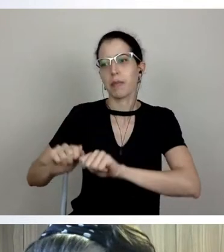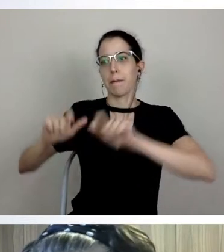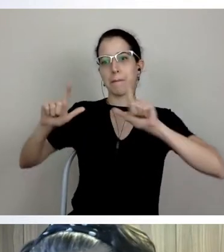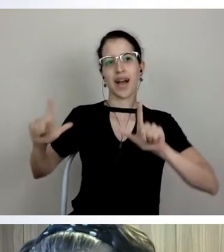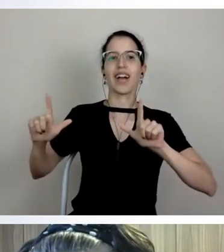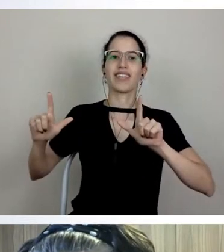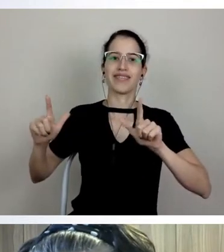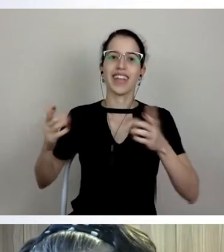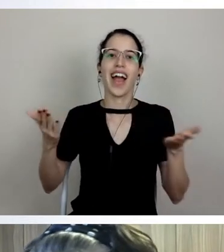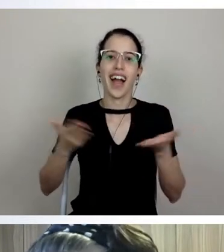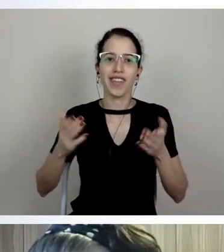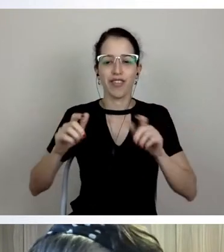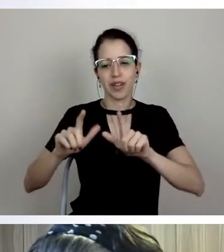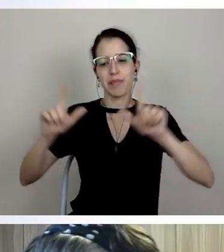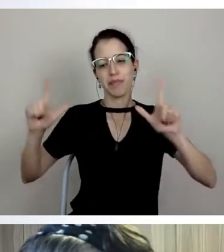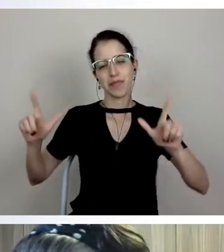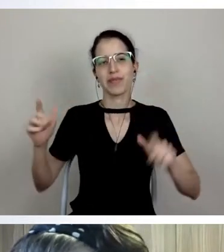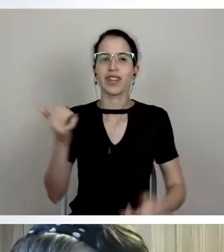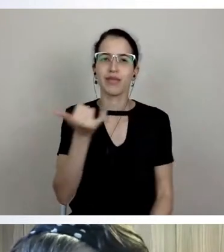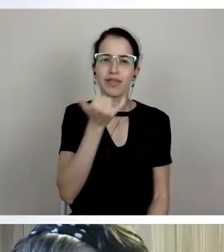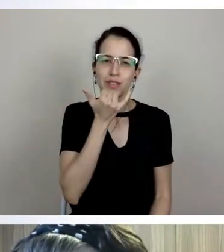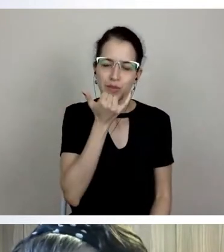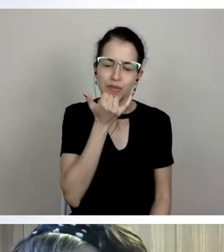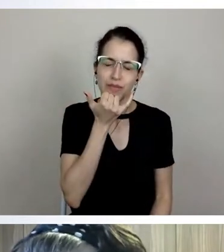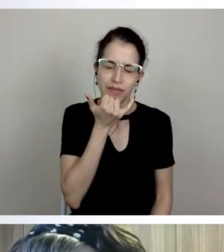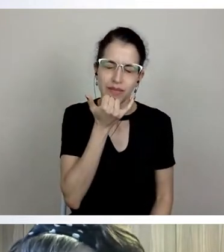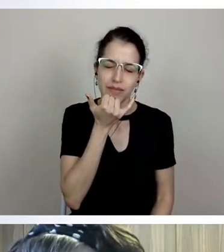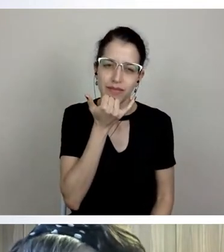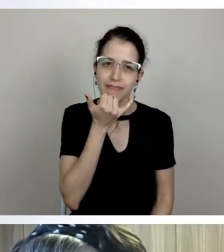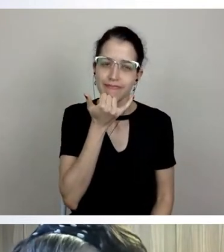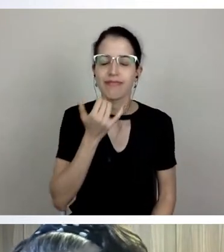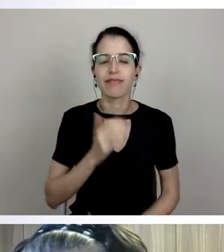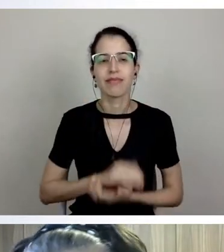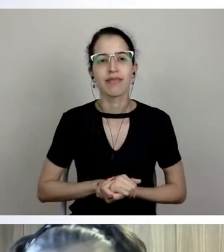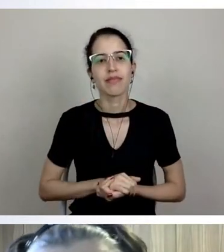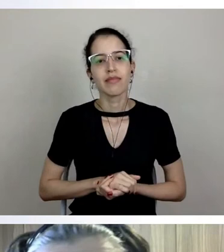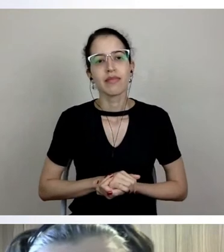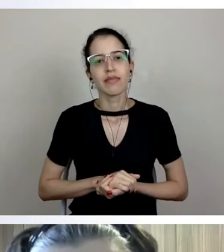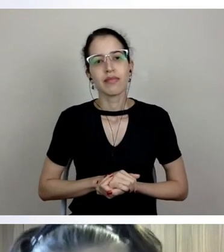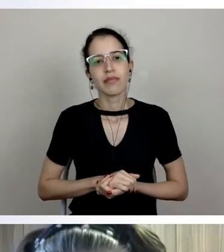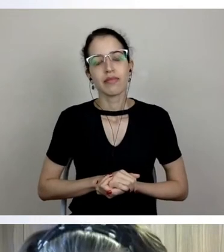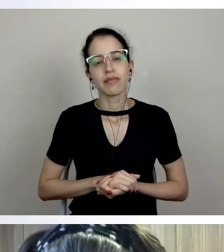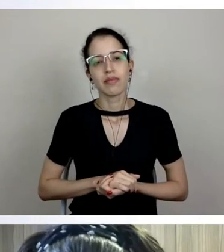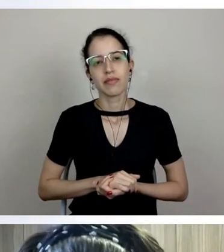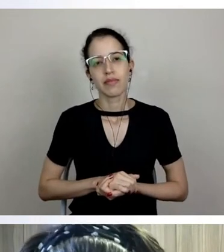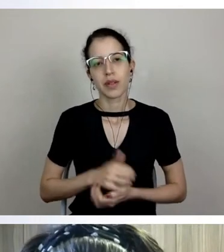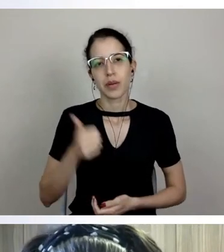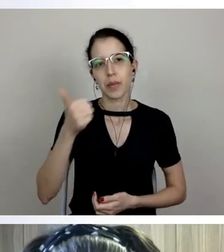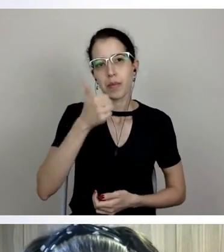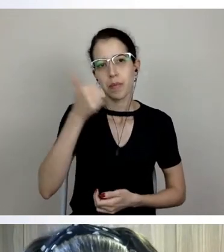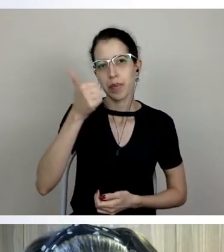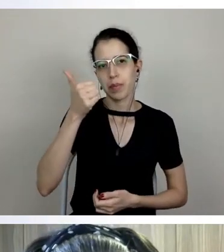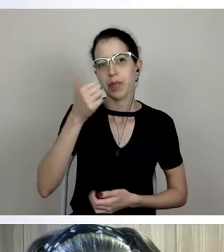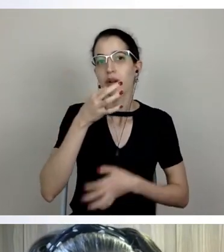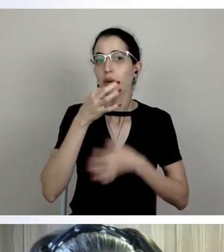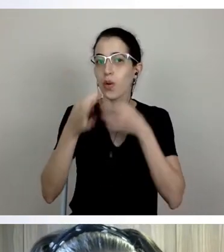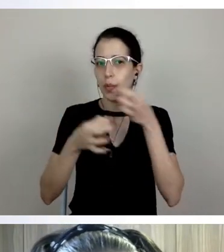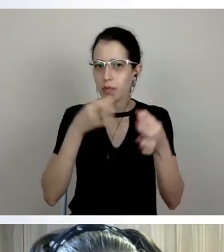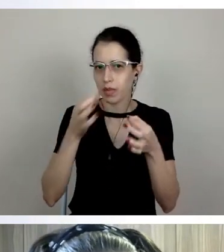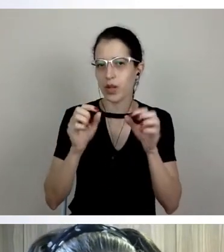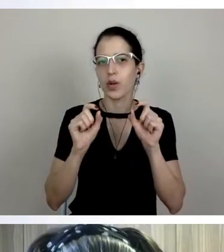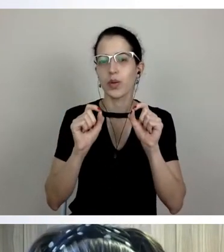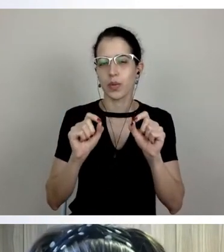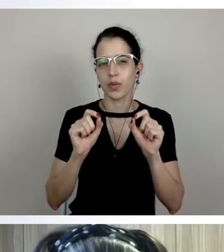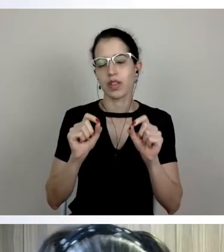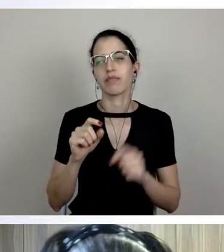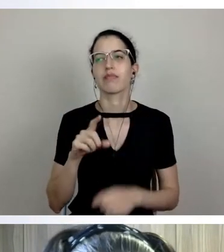na tela, a gente pede desculpa desde já. o primeiro comentário que eu queria fazer com vocês, a